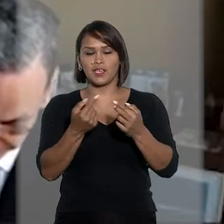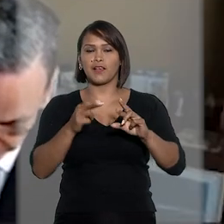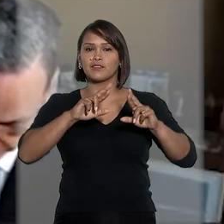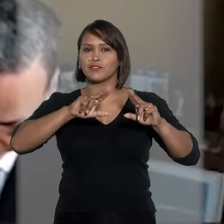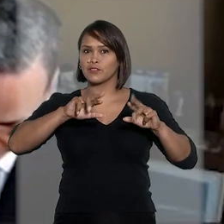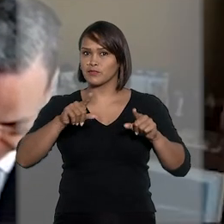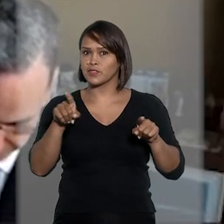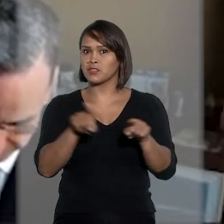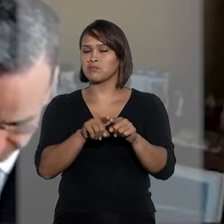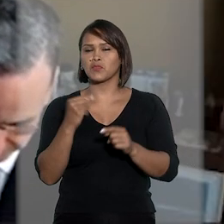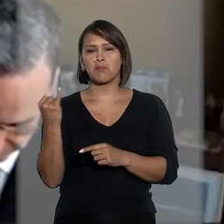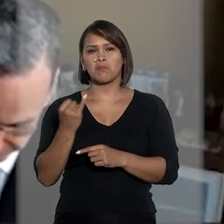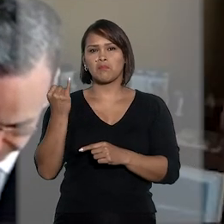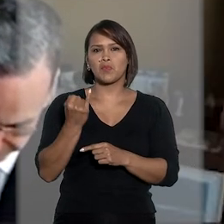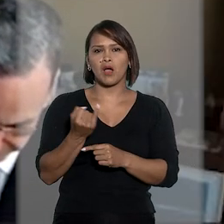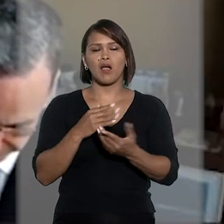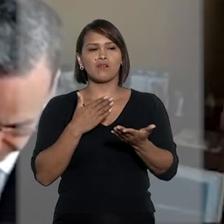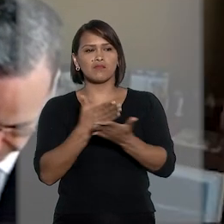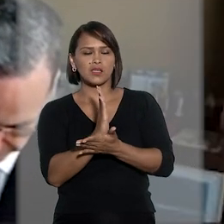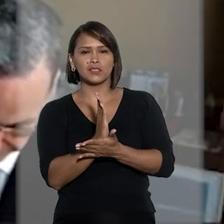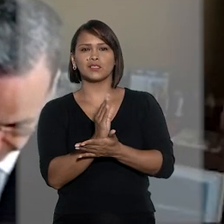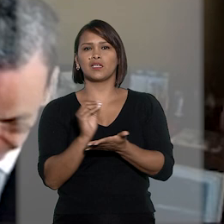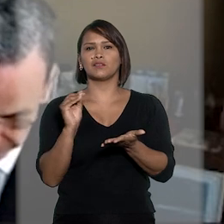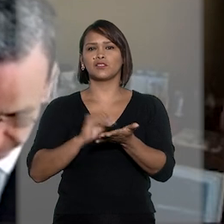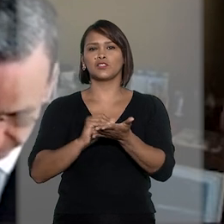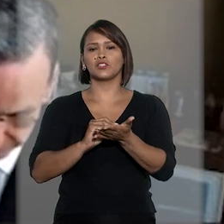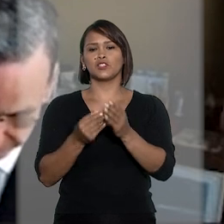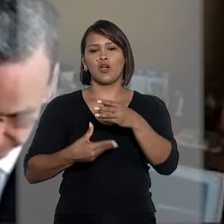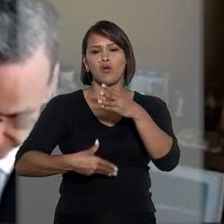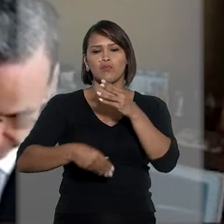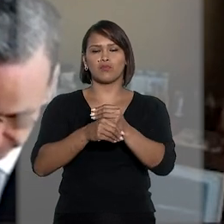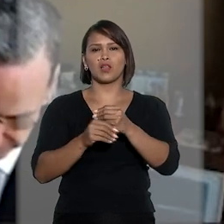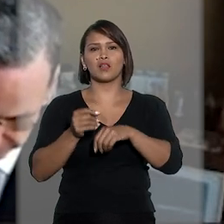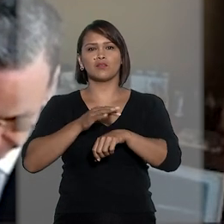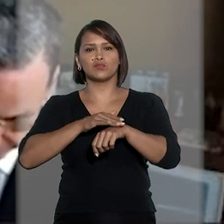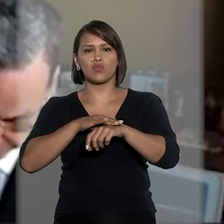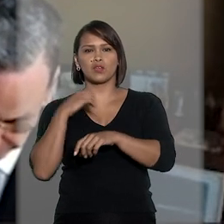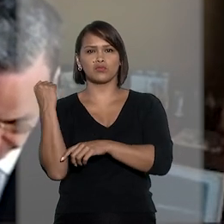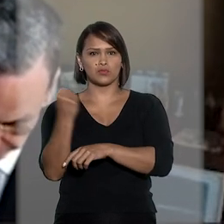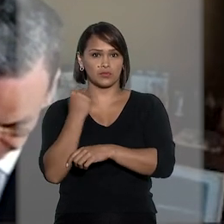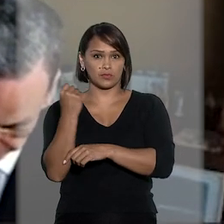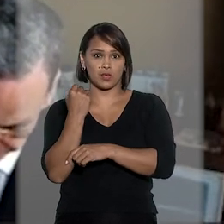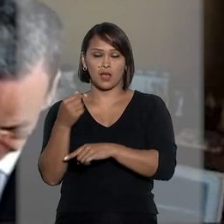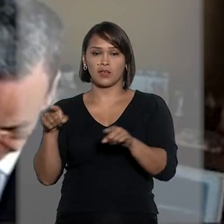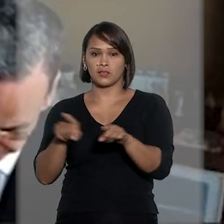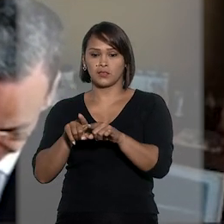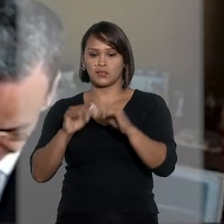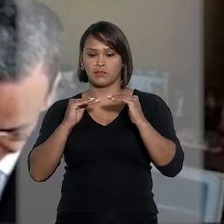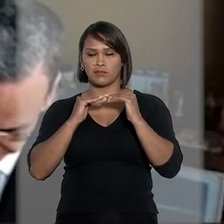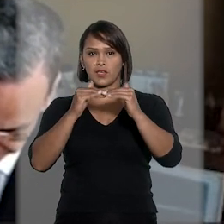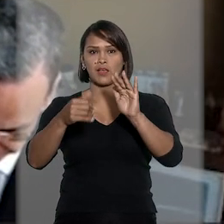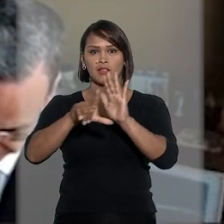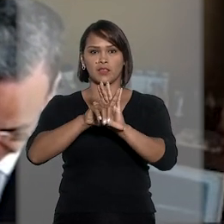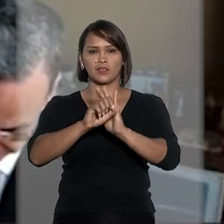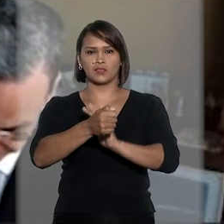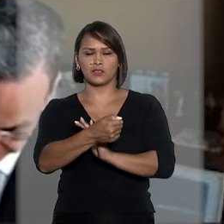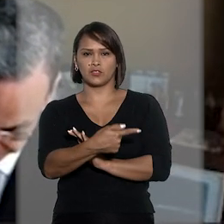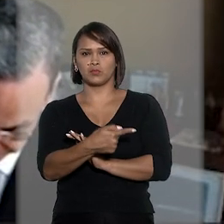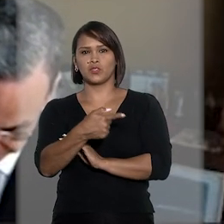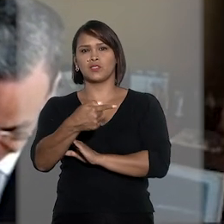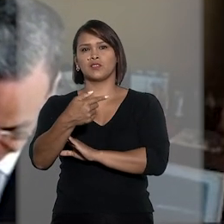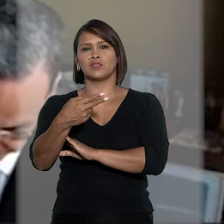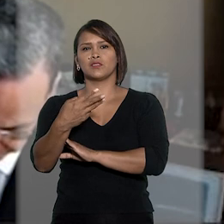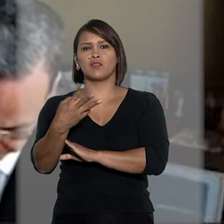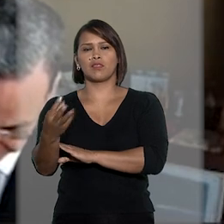E essa diferenciação não importa para a validade da isenção sobre proventos de portadores de moléstia grave, estabelecida na Lei nº